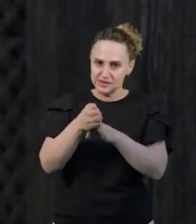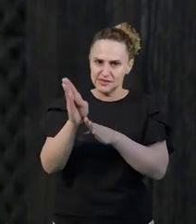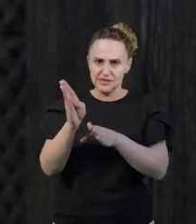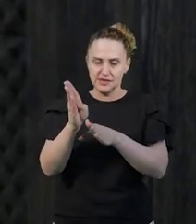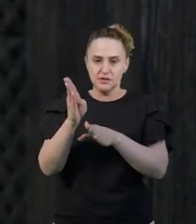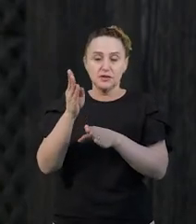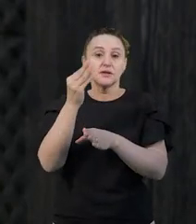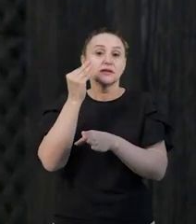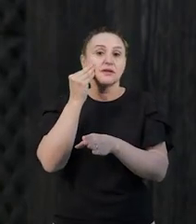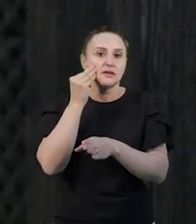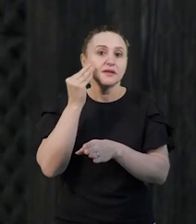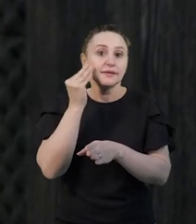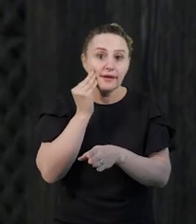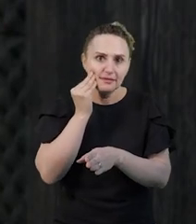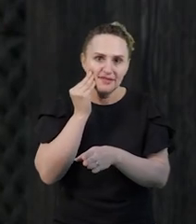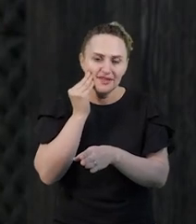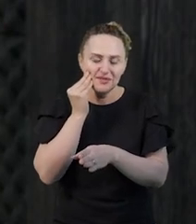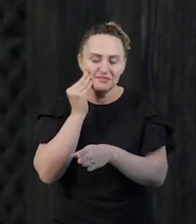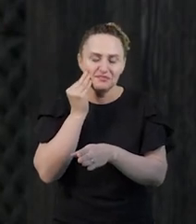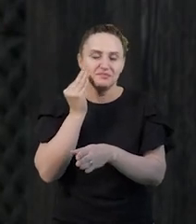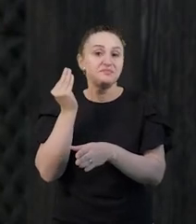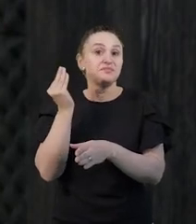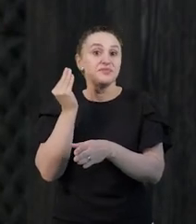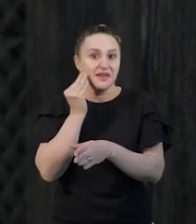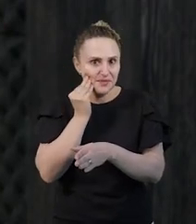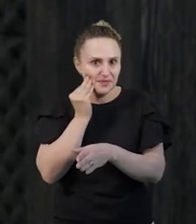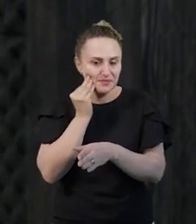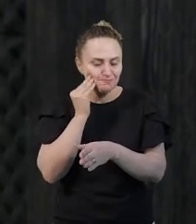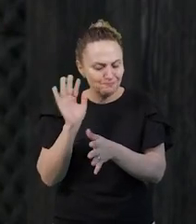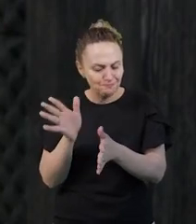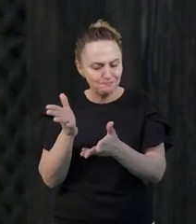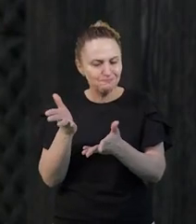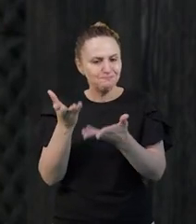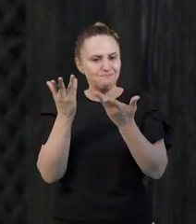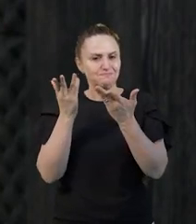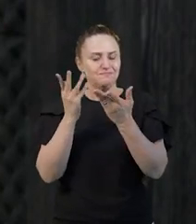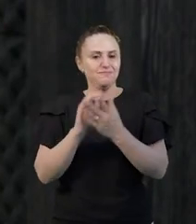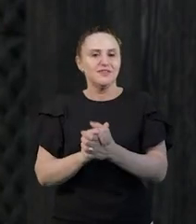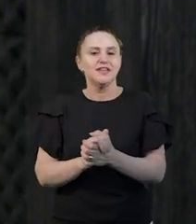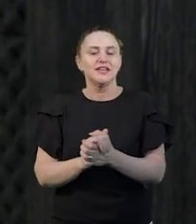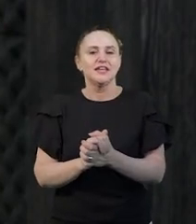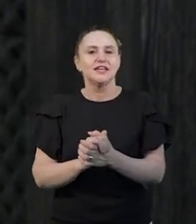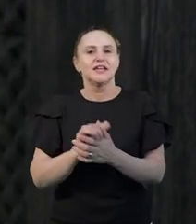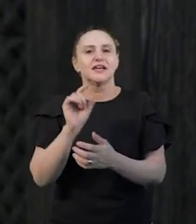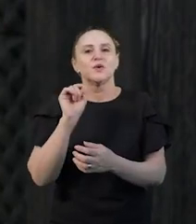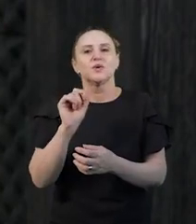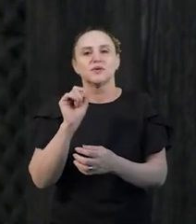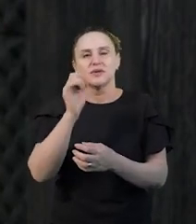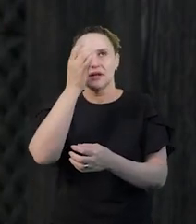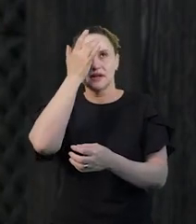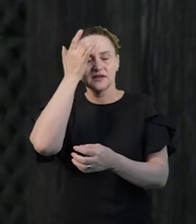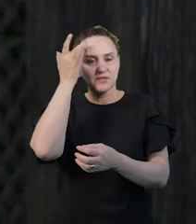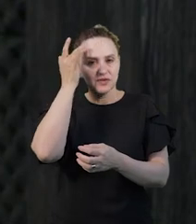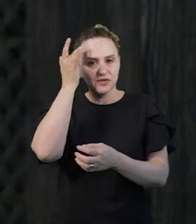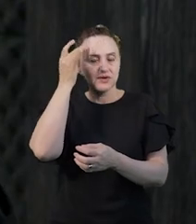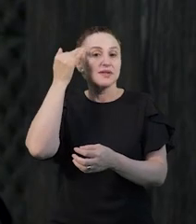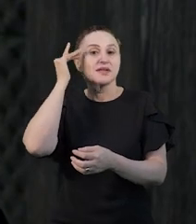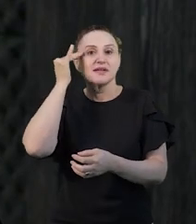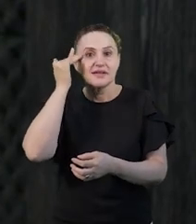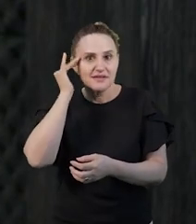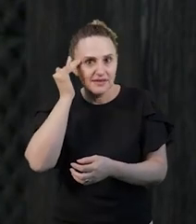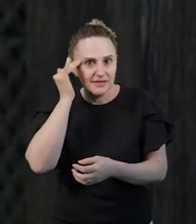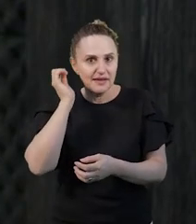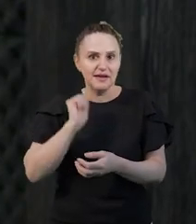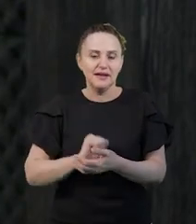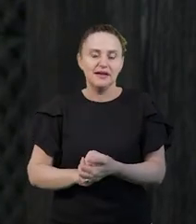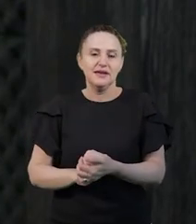tentem, eu tenho certeza que quando as pessoas entenderem a profundidade e a potencialidade